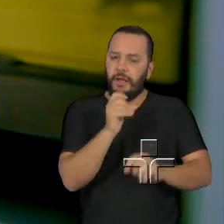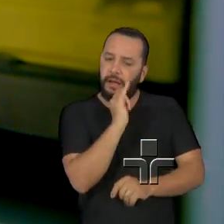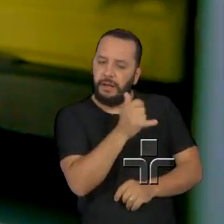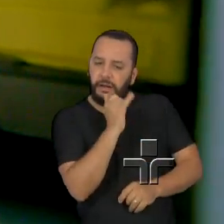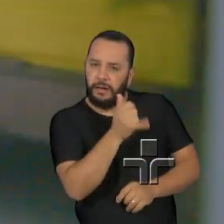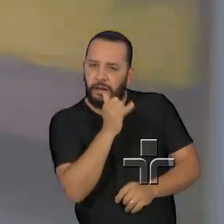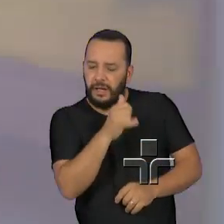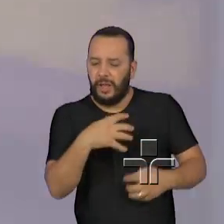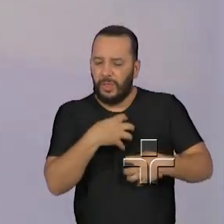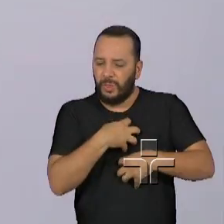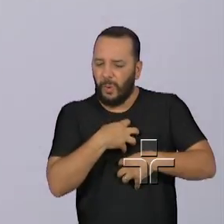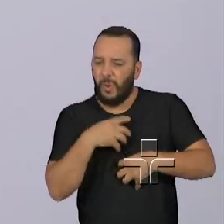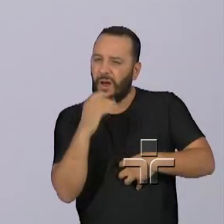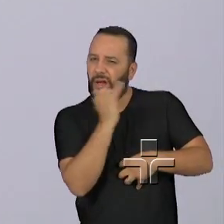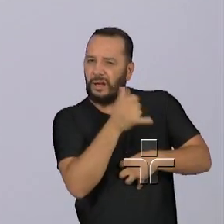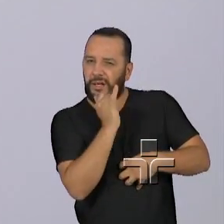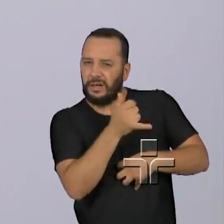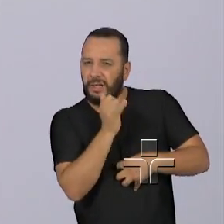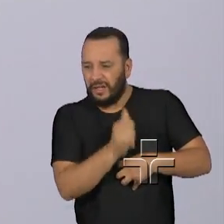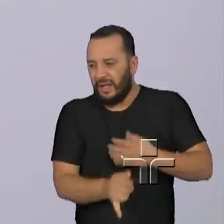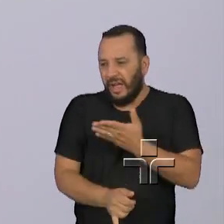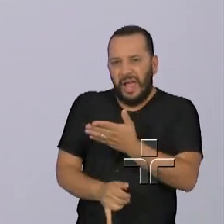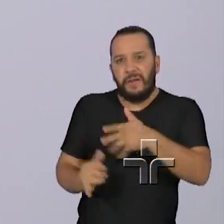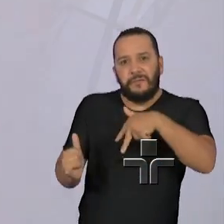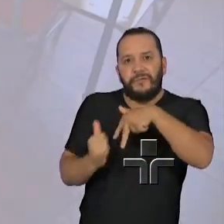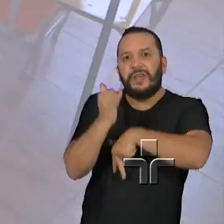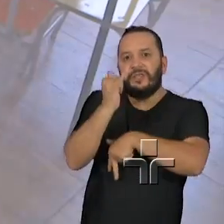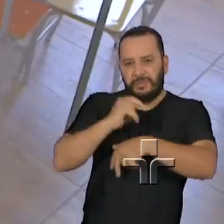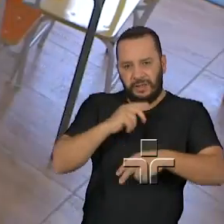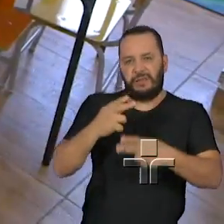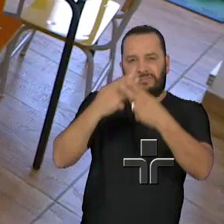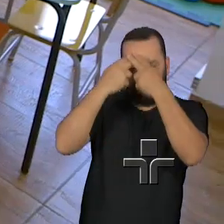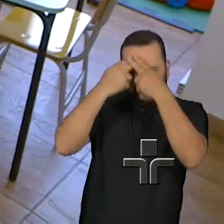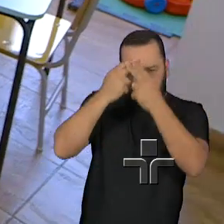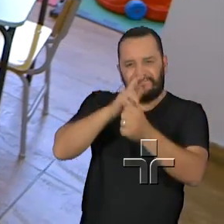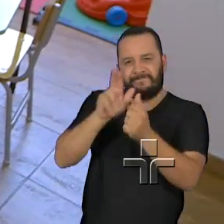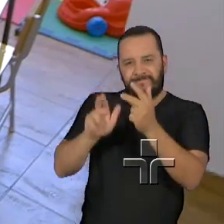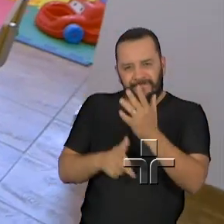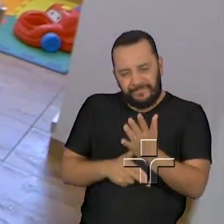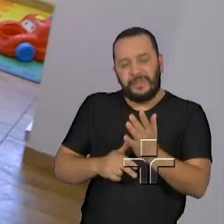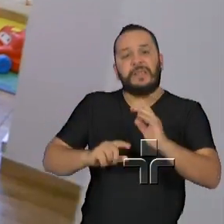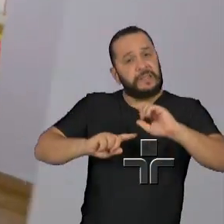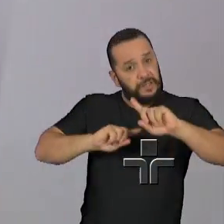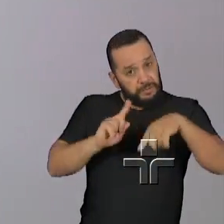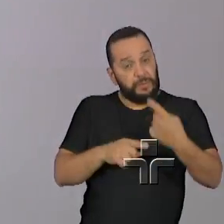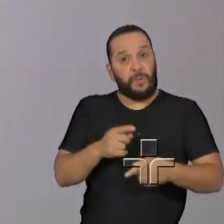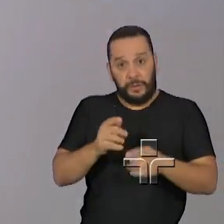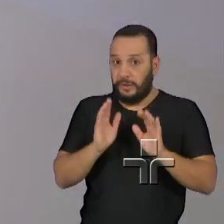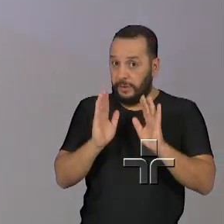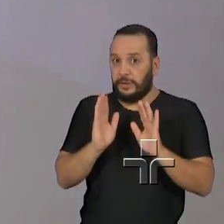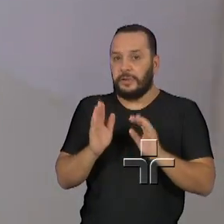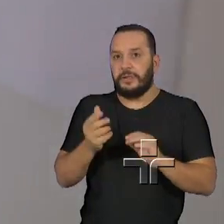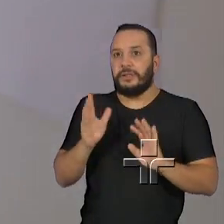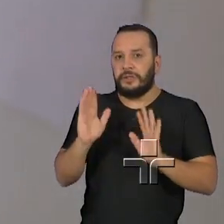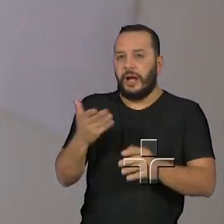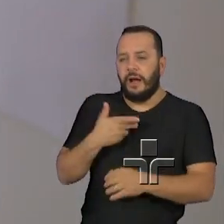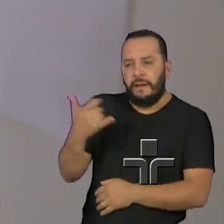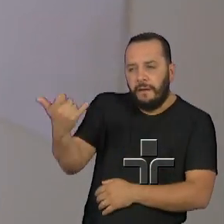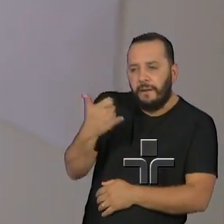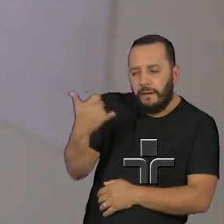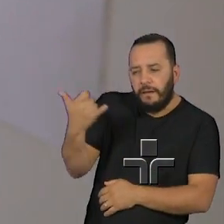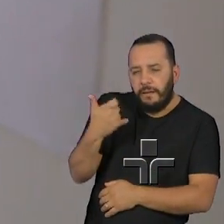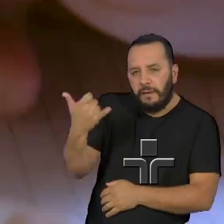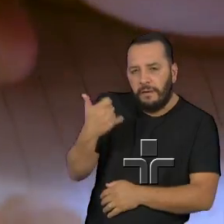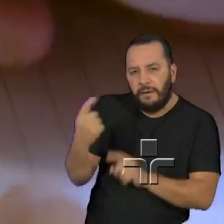cada vítima de violência aguarda. E depois de consolidado o programa Escutar para Proteger,